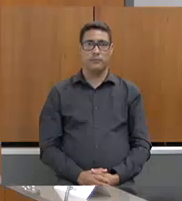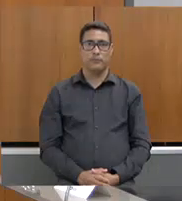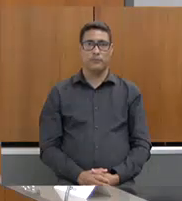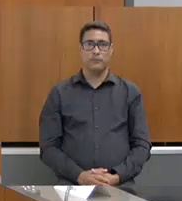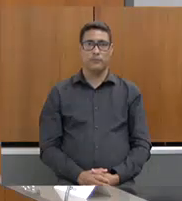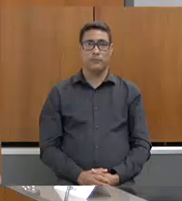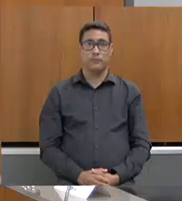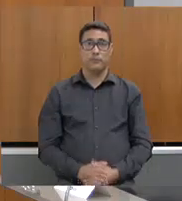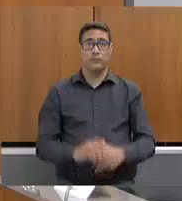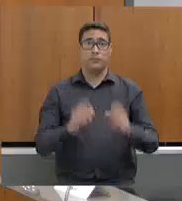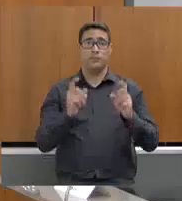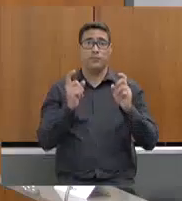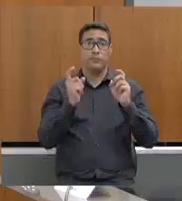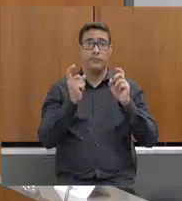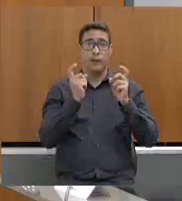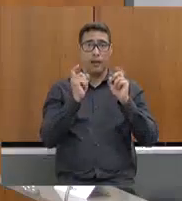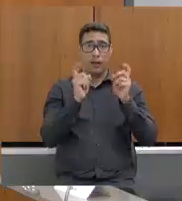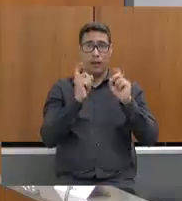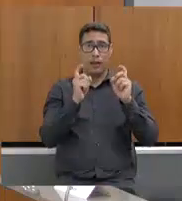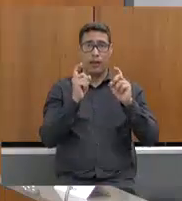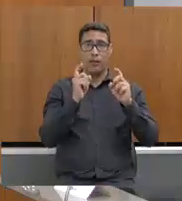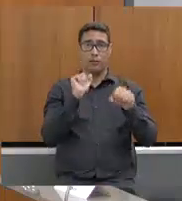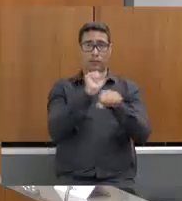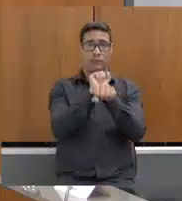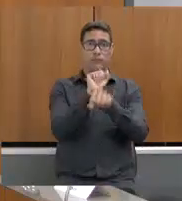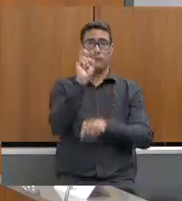A reunião está suspensa por cinco minutos.